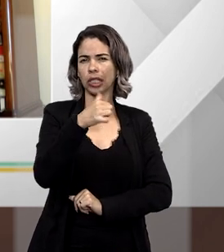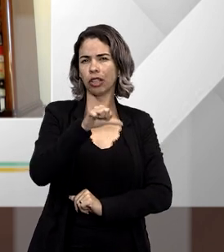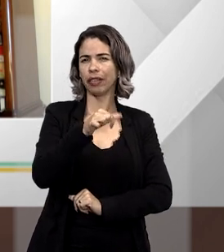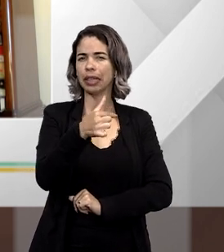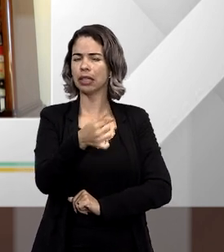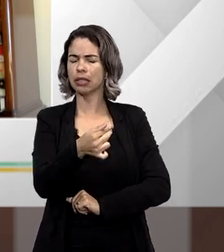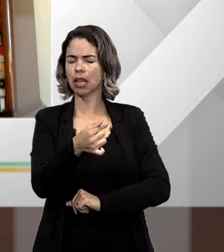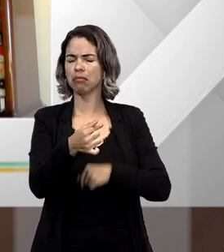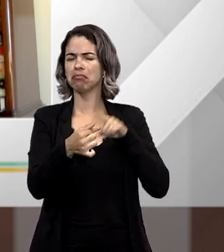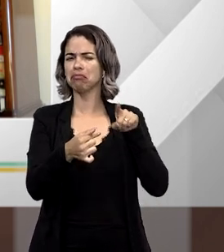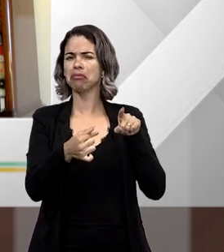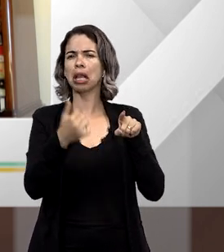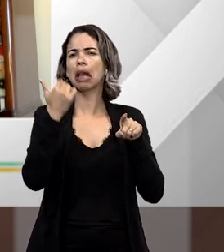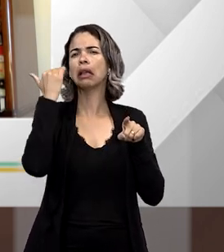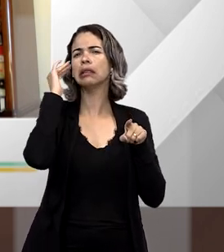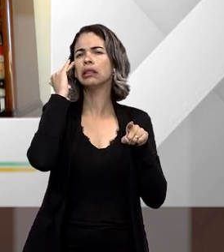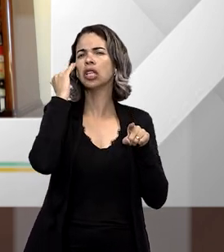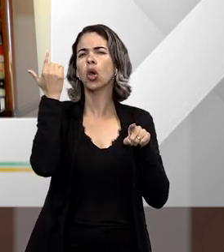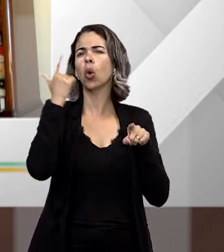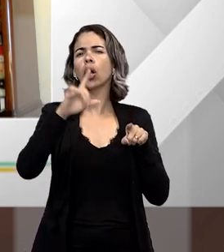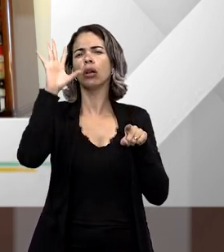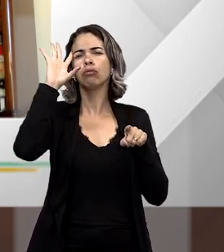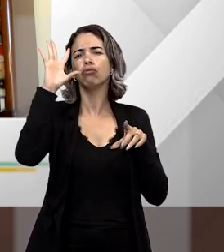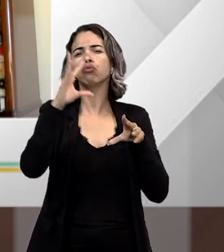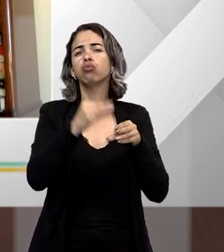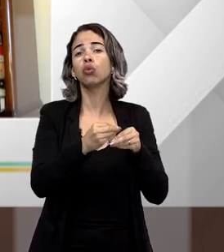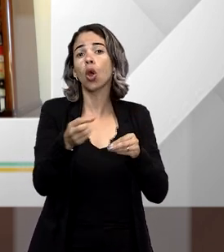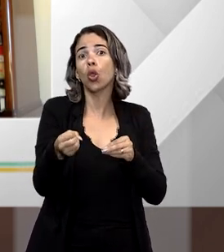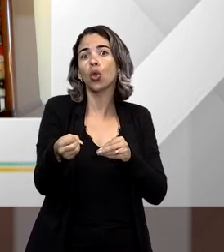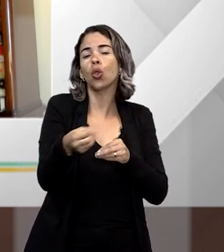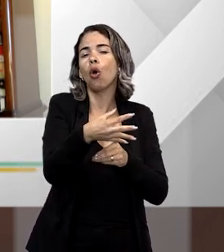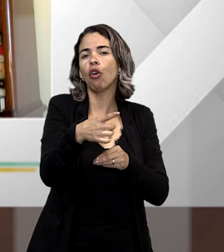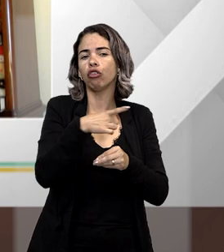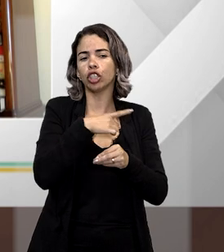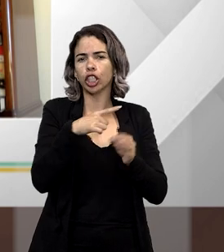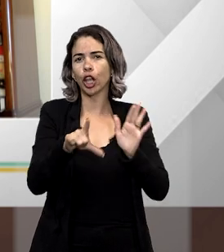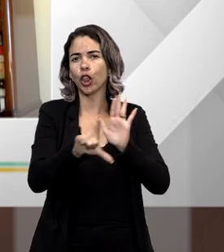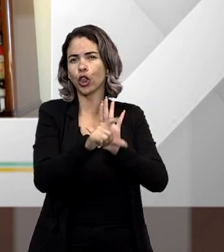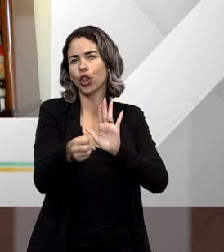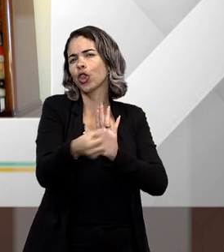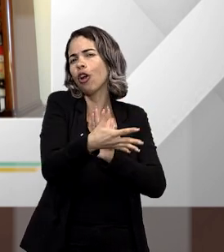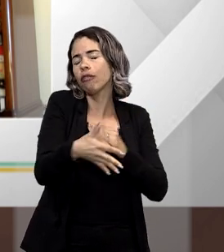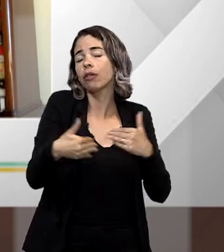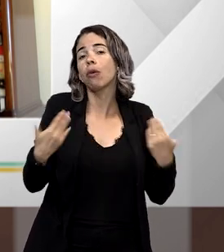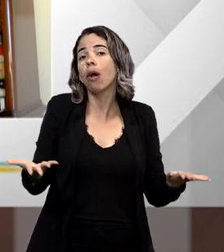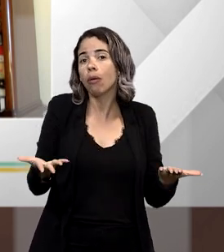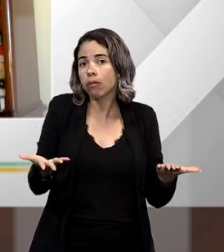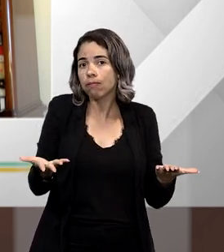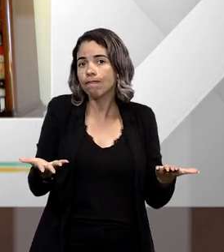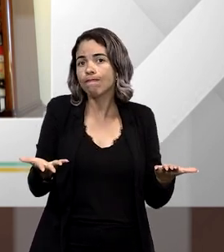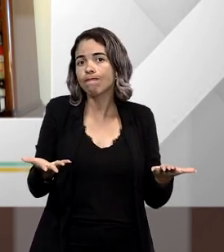.197, você poderia fazer, então, um resumo sobre as inovações trazidas com essa nova legislação?